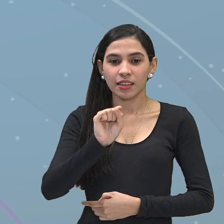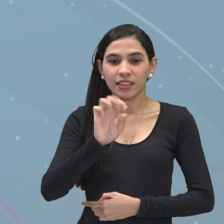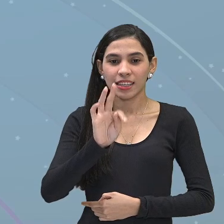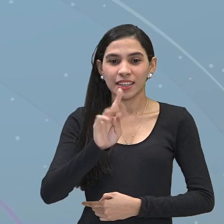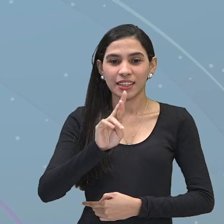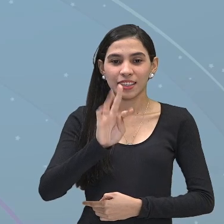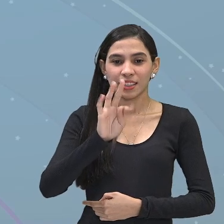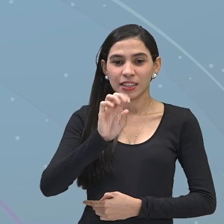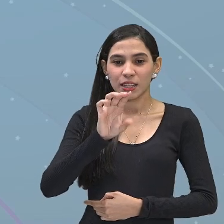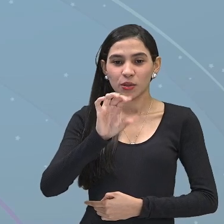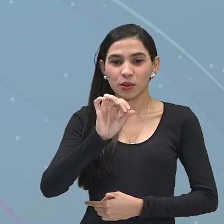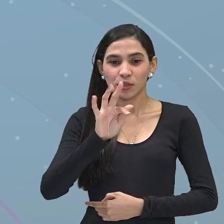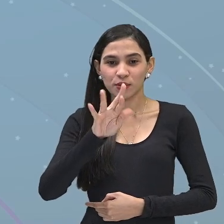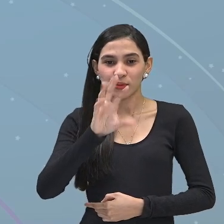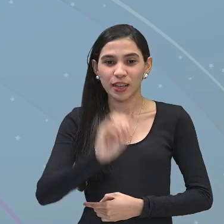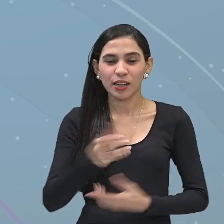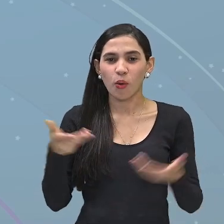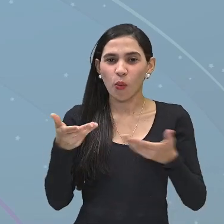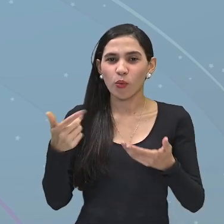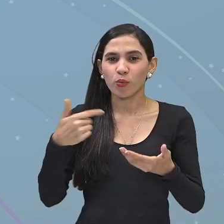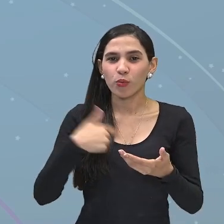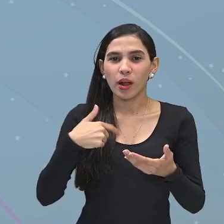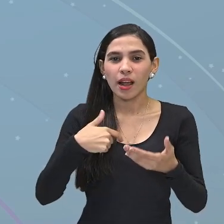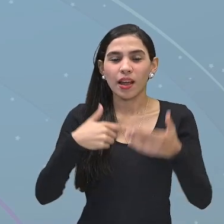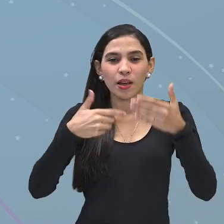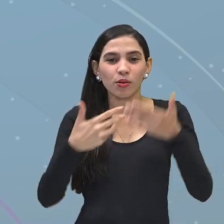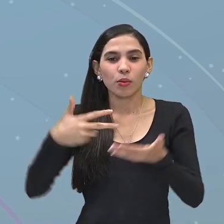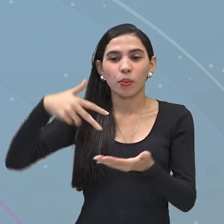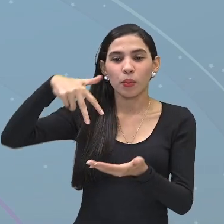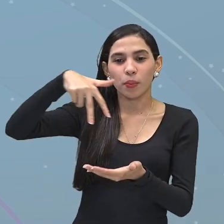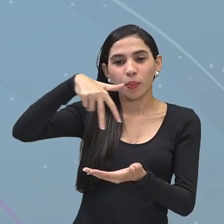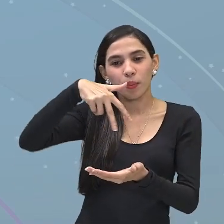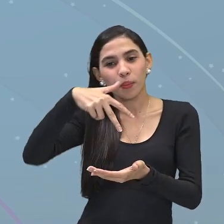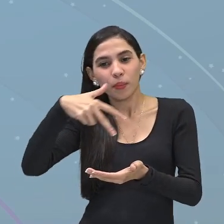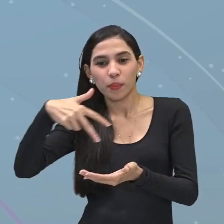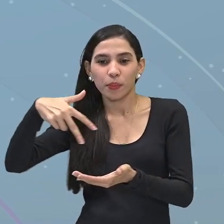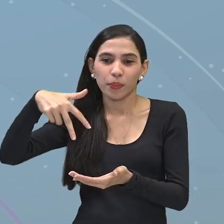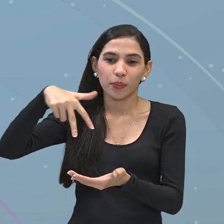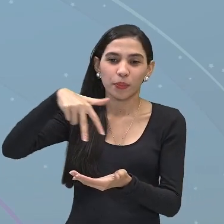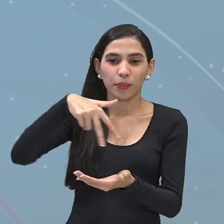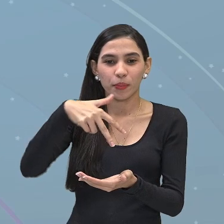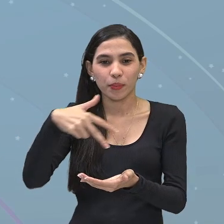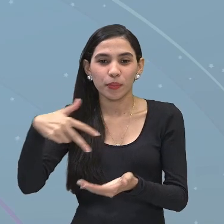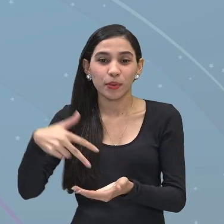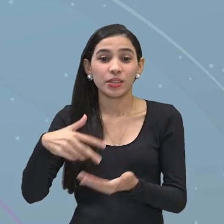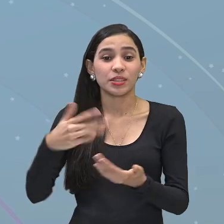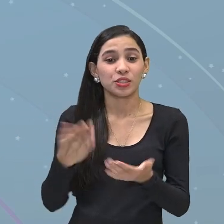astronauta. Eu hoje sou um astronauta, já chegando na mesosfera.